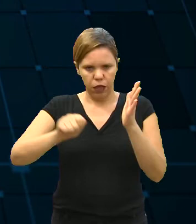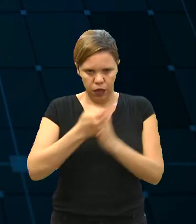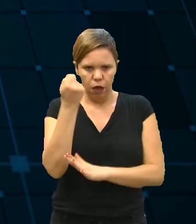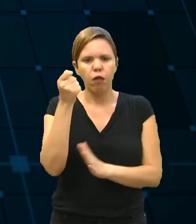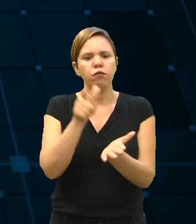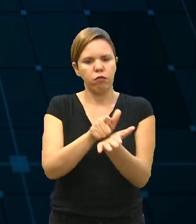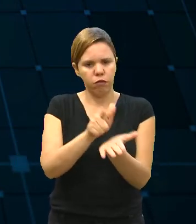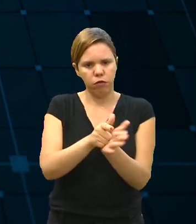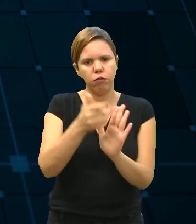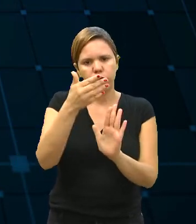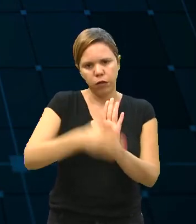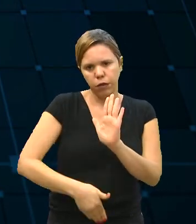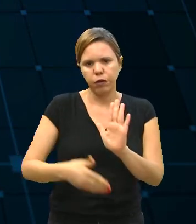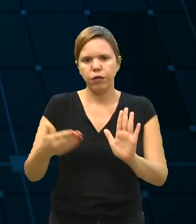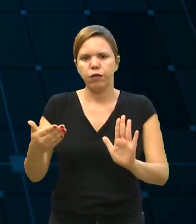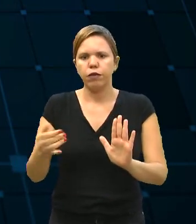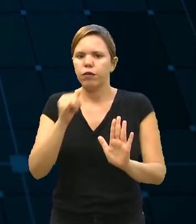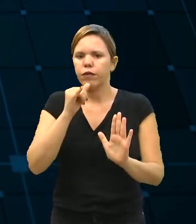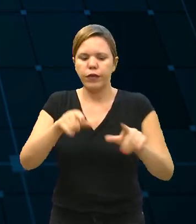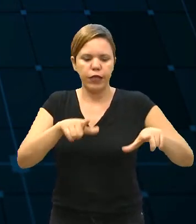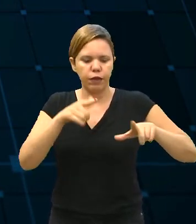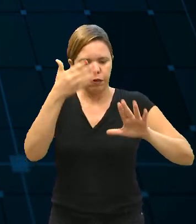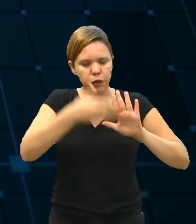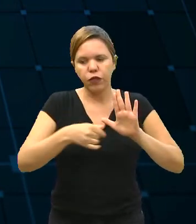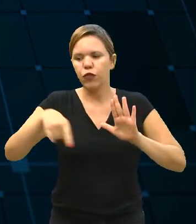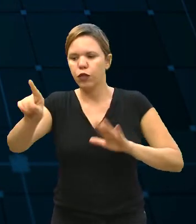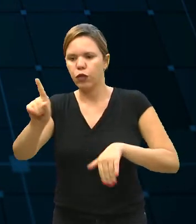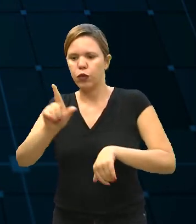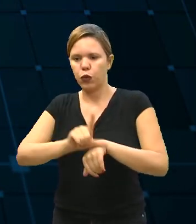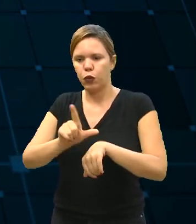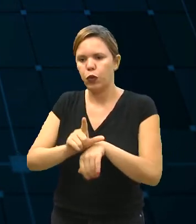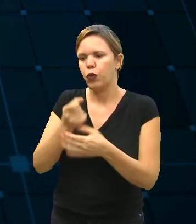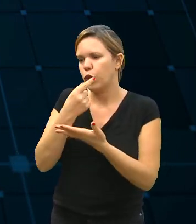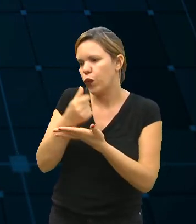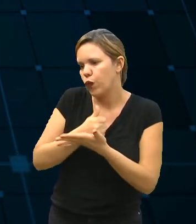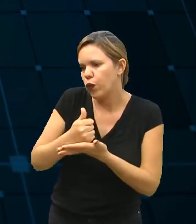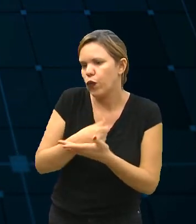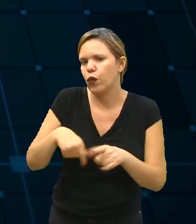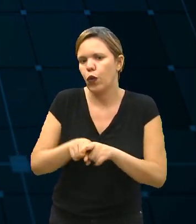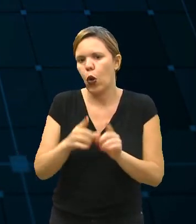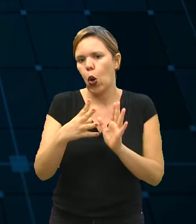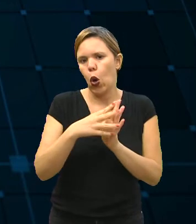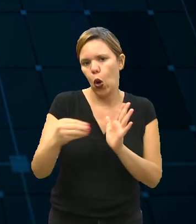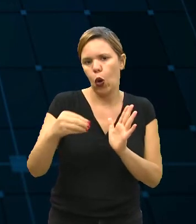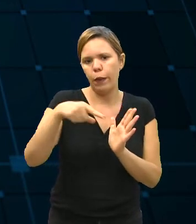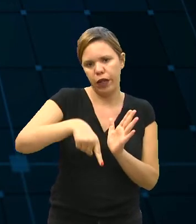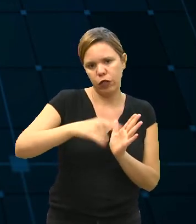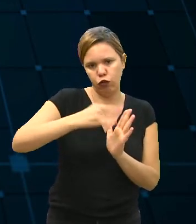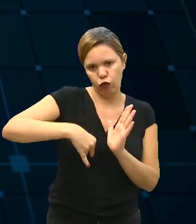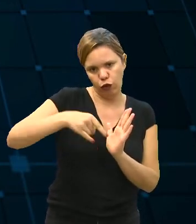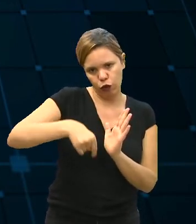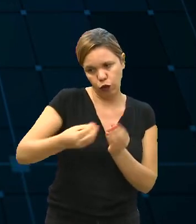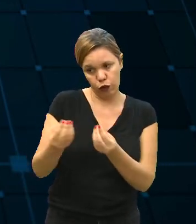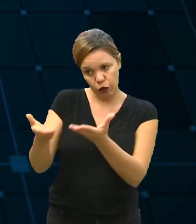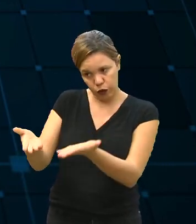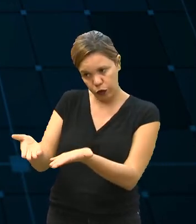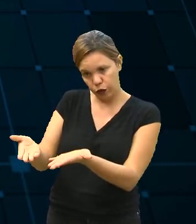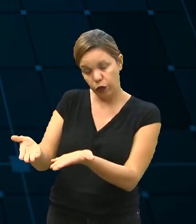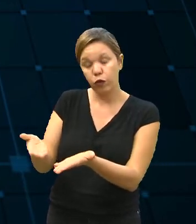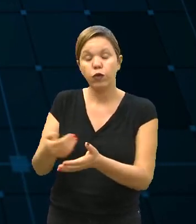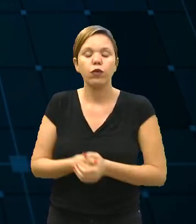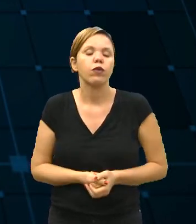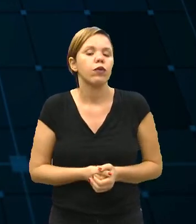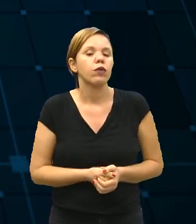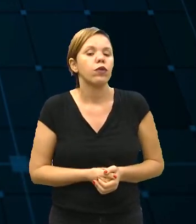uma autorização que é uma autocertificação. Se você ir até a farmácia, você tem que copiar esse documento,